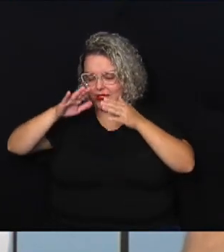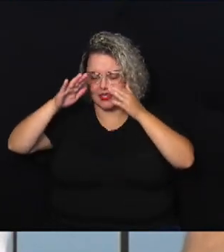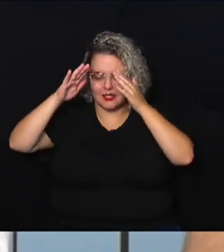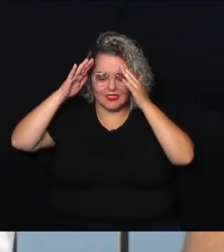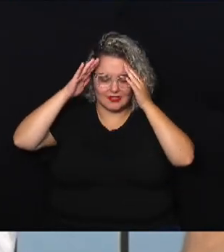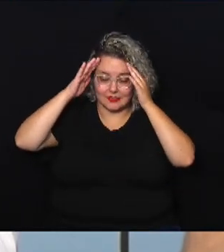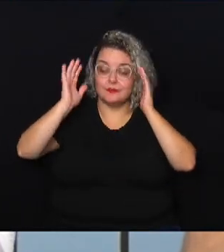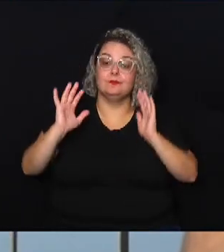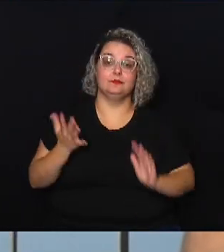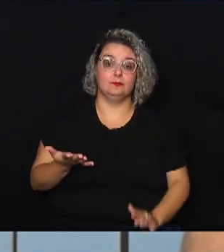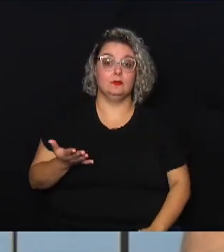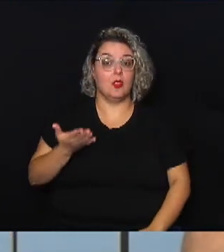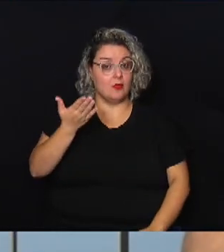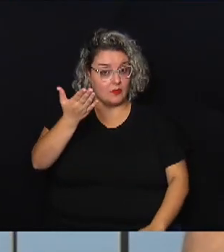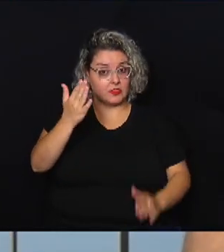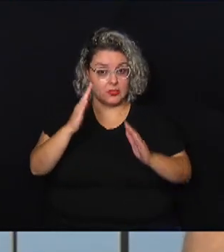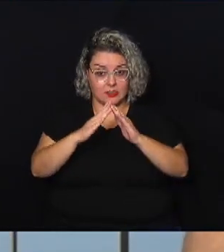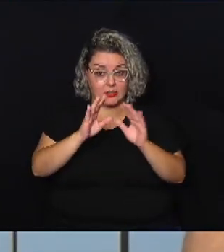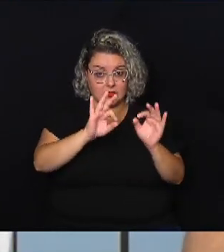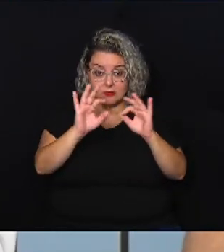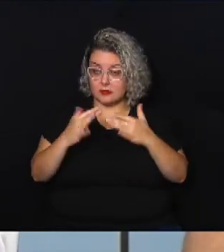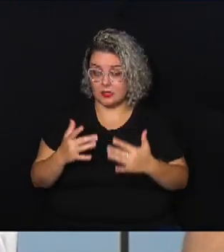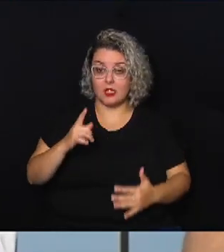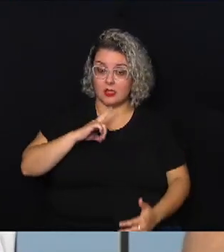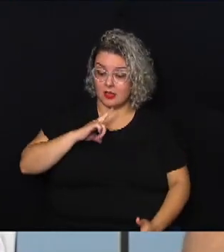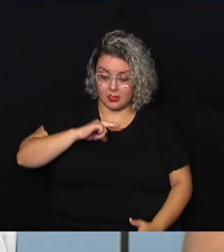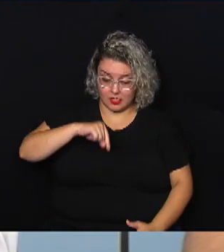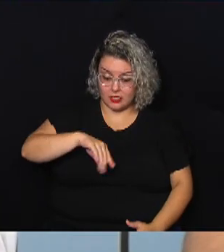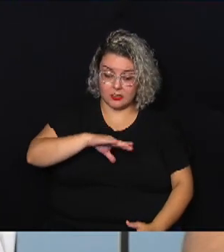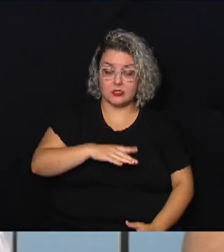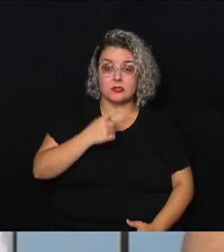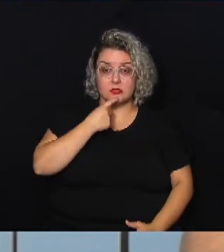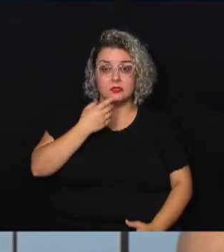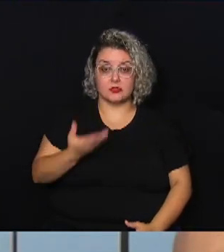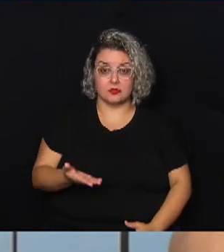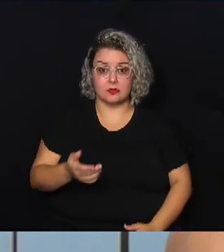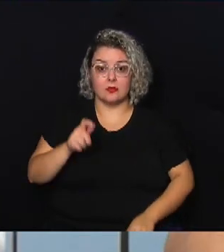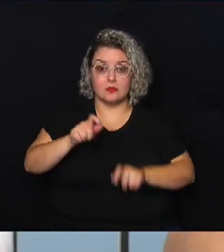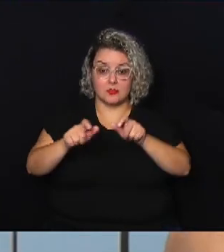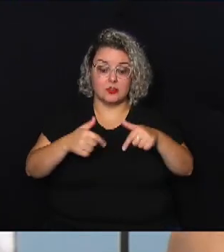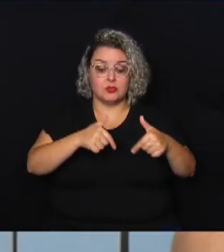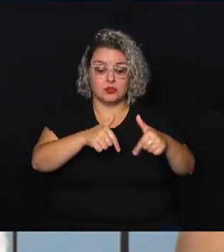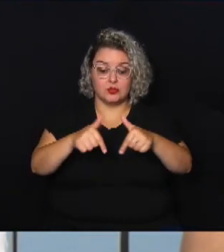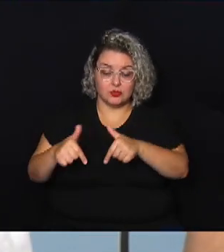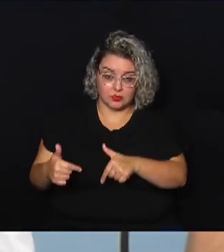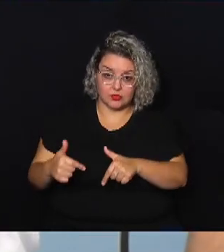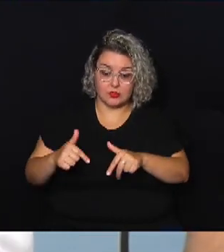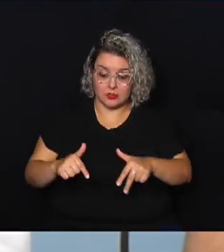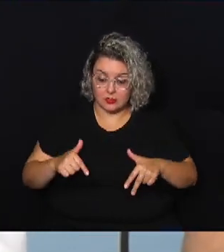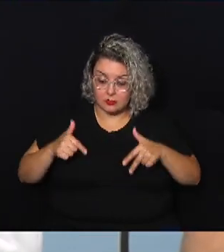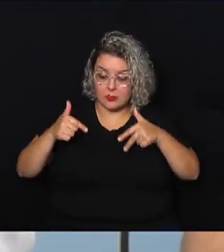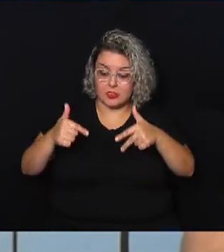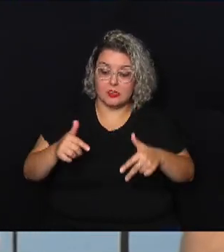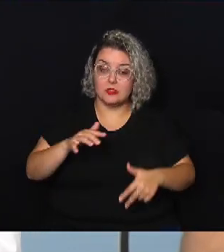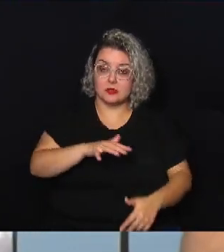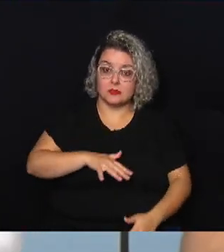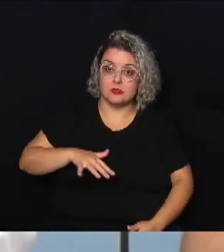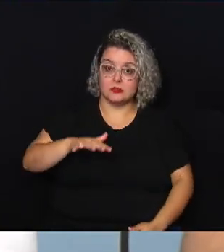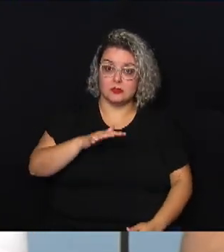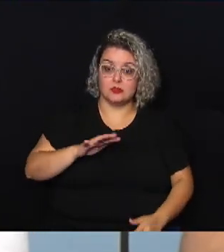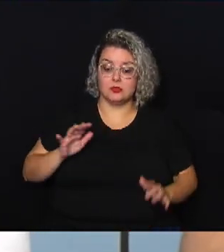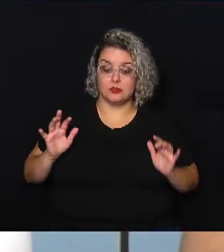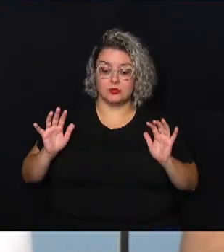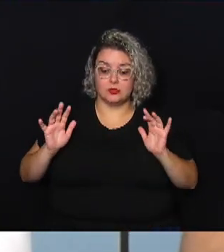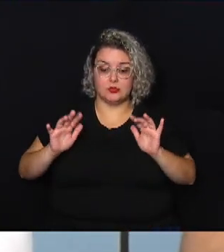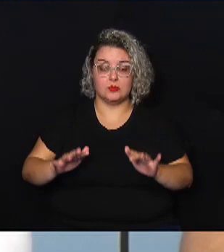saiba que existe existe aqui na cidade de Campinas pessoas que trabalham e militam nessa área de ocupação